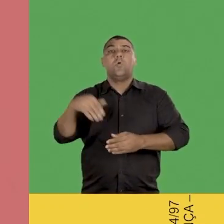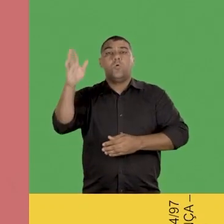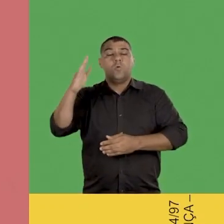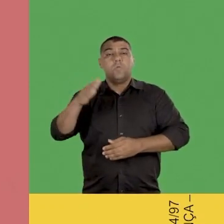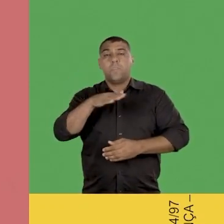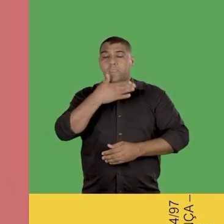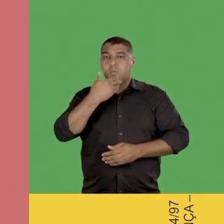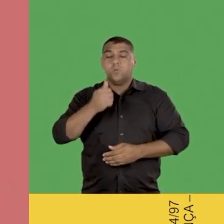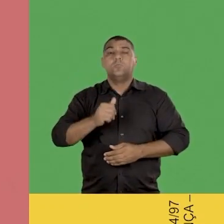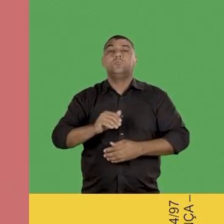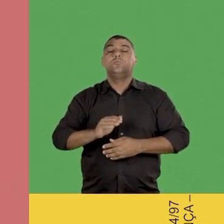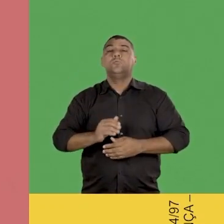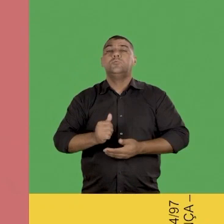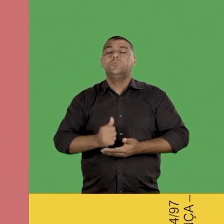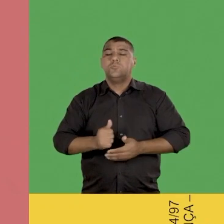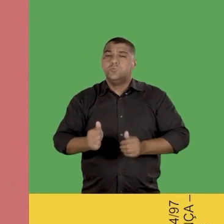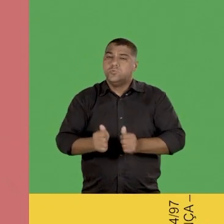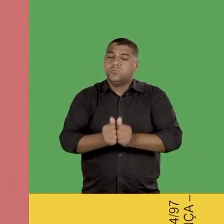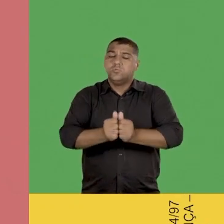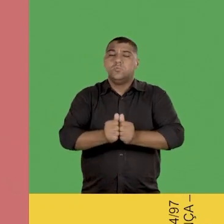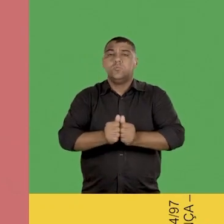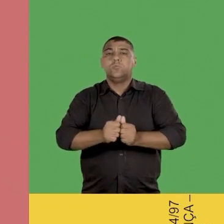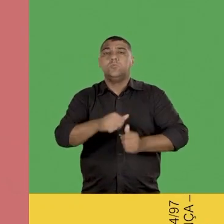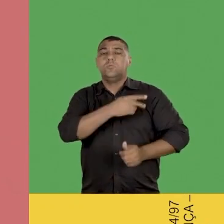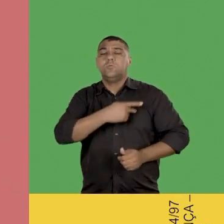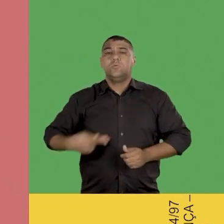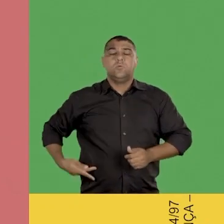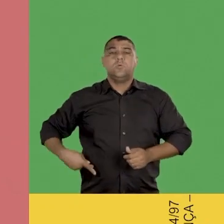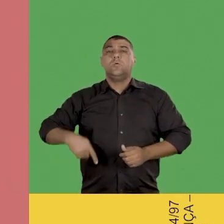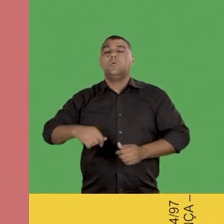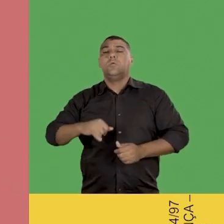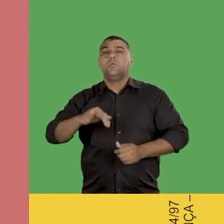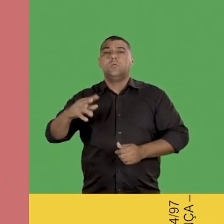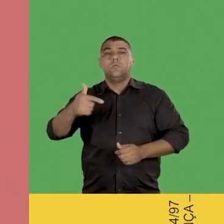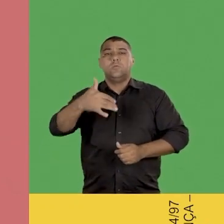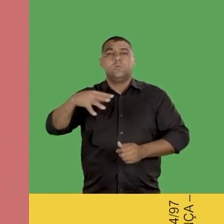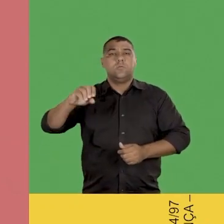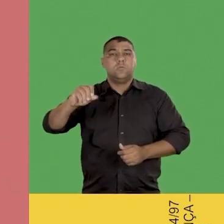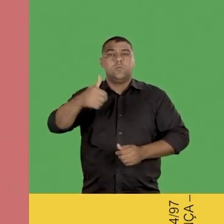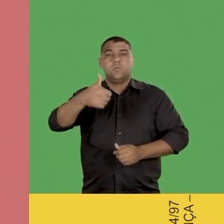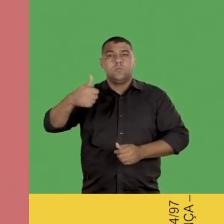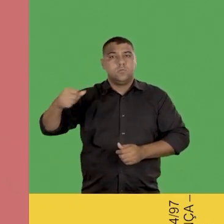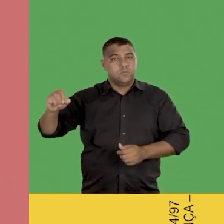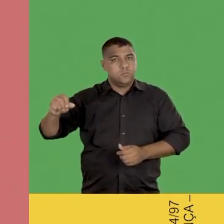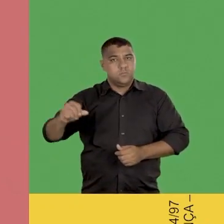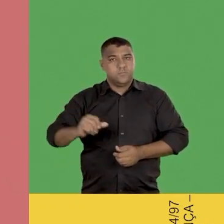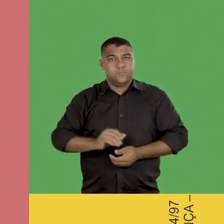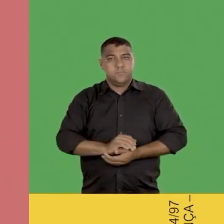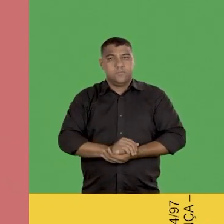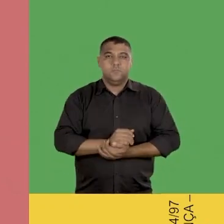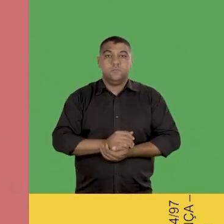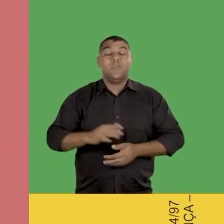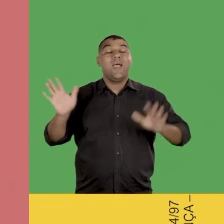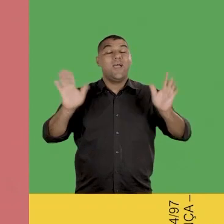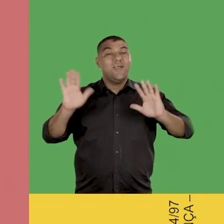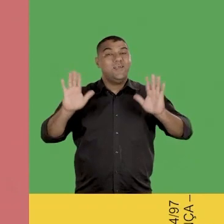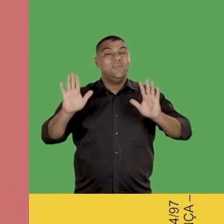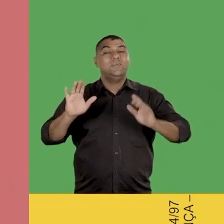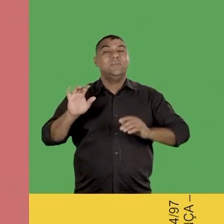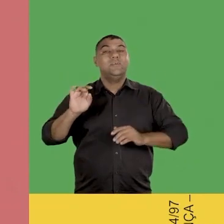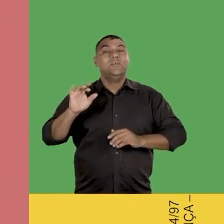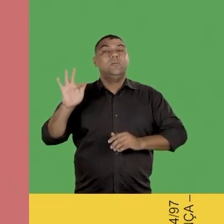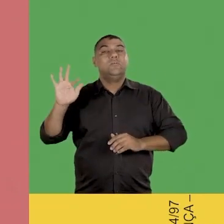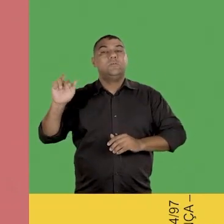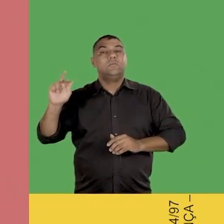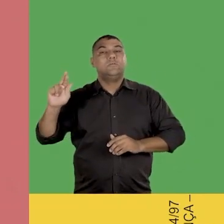tenhamos um Brasil melhor junto com o presidente Lula. Para restaurar os seus direitos, vote Julier 1310, o 13 que é 10. Olá,